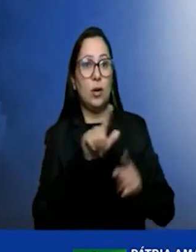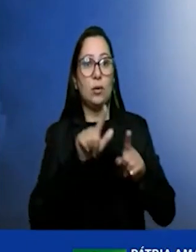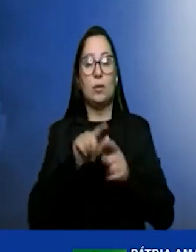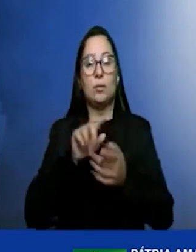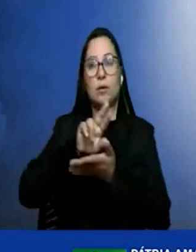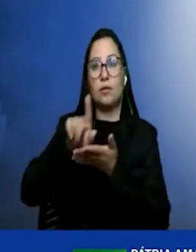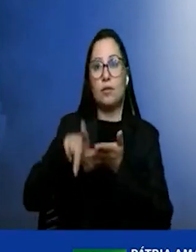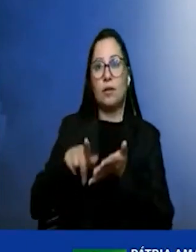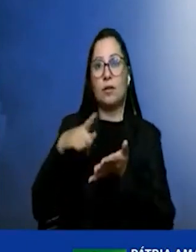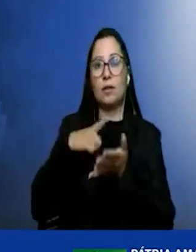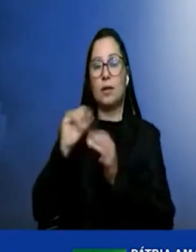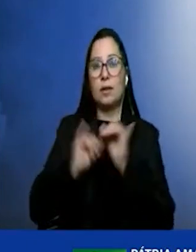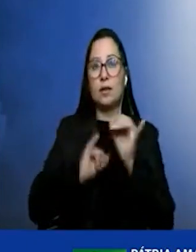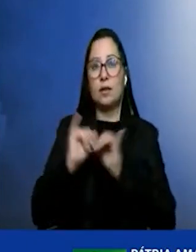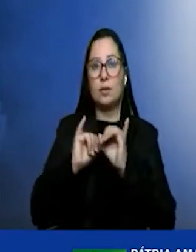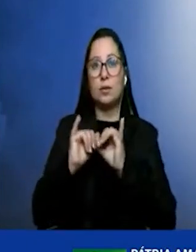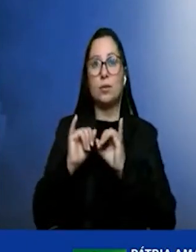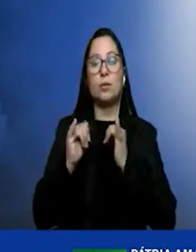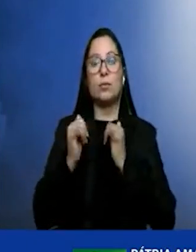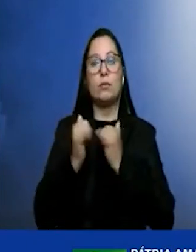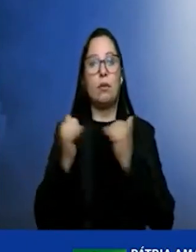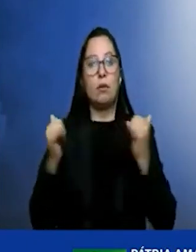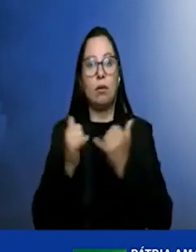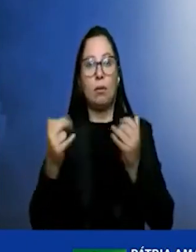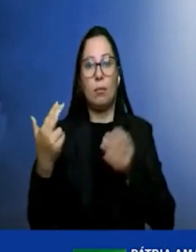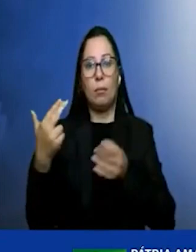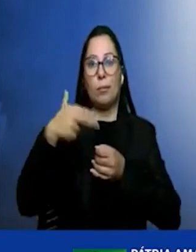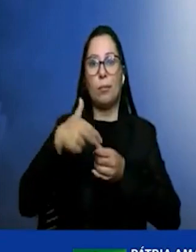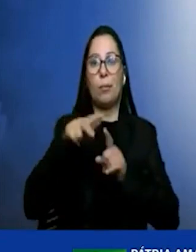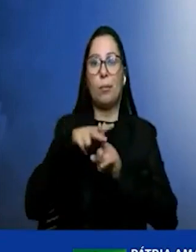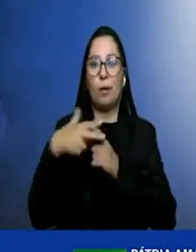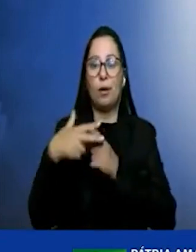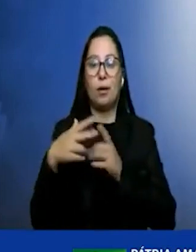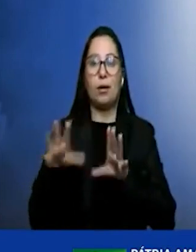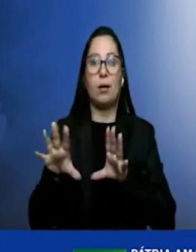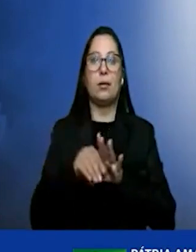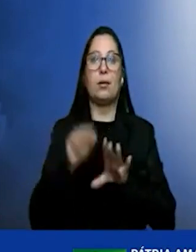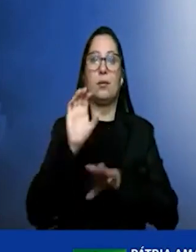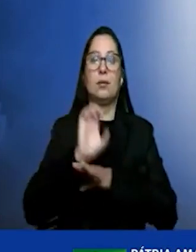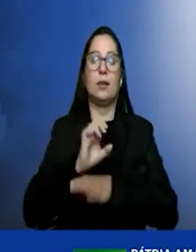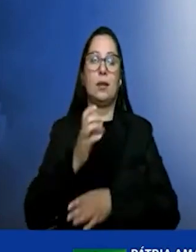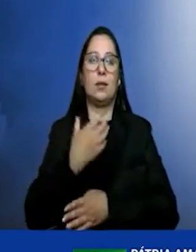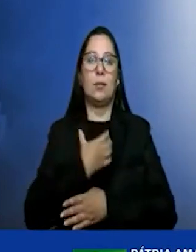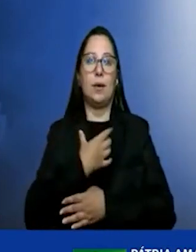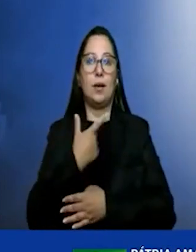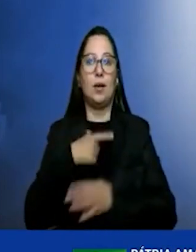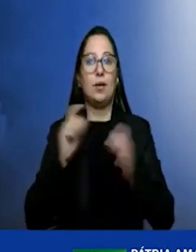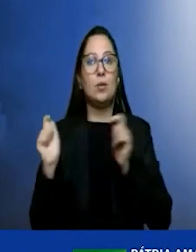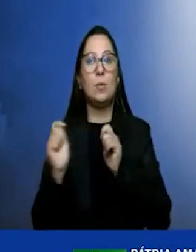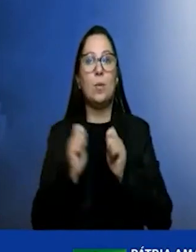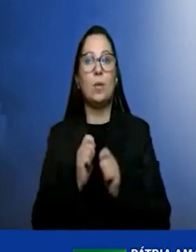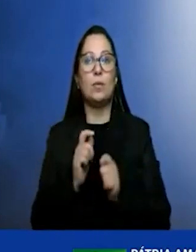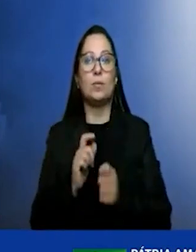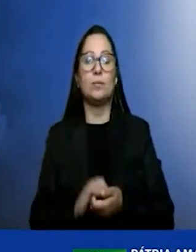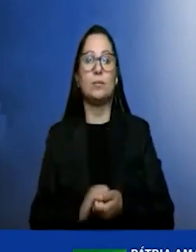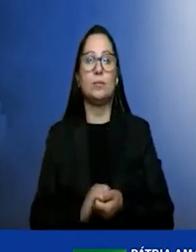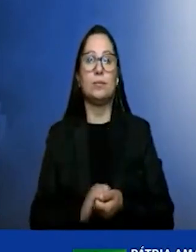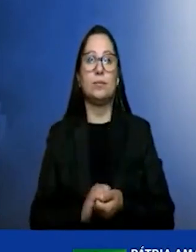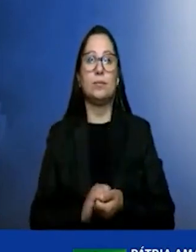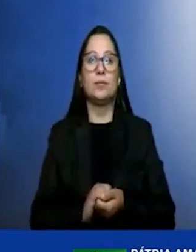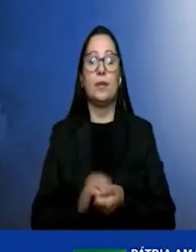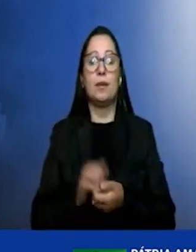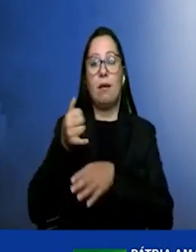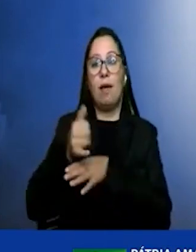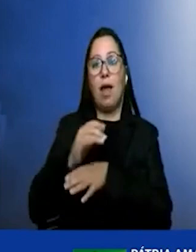indústria química petroquímica e mecânica dentro do estado da Bahia para que a gente possa ter aço verde no futuro que nós